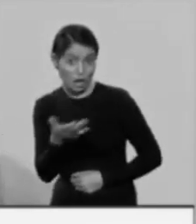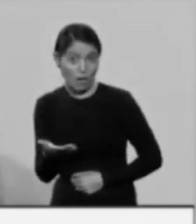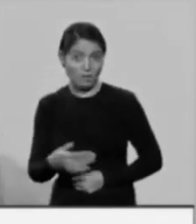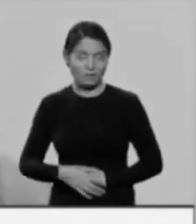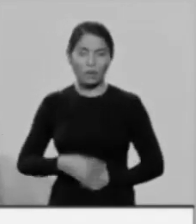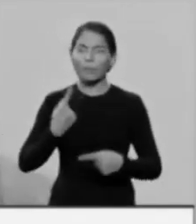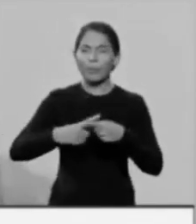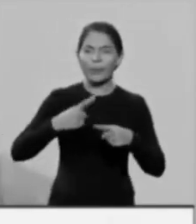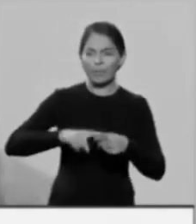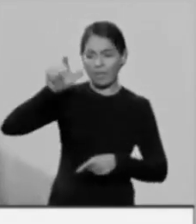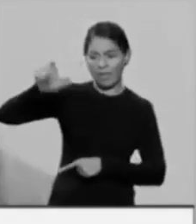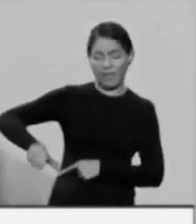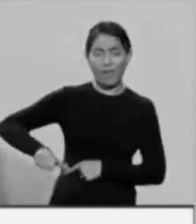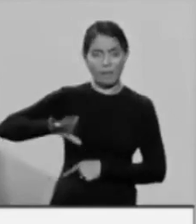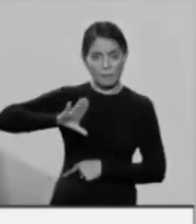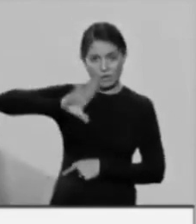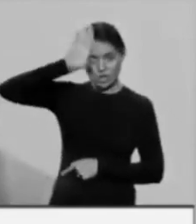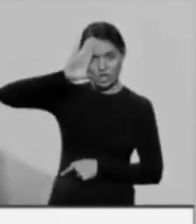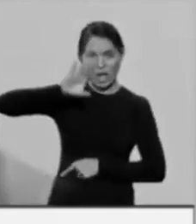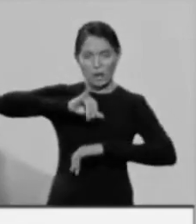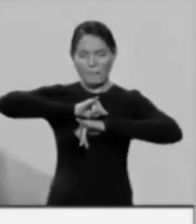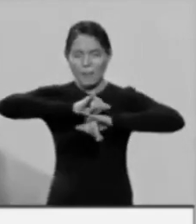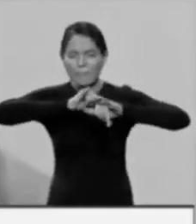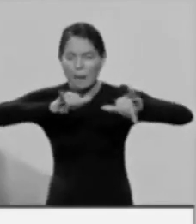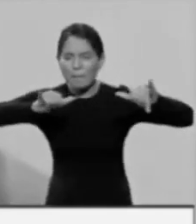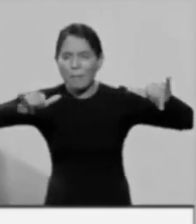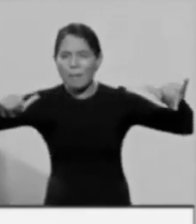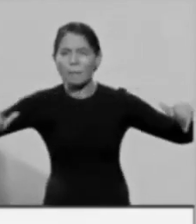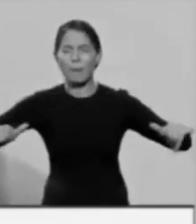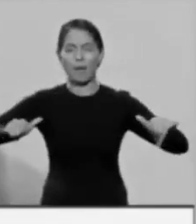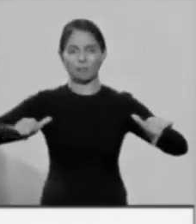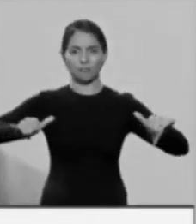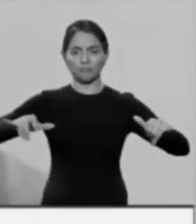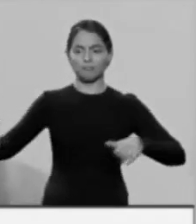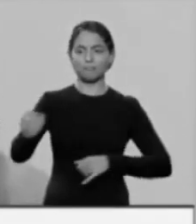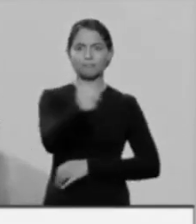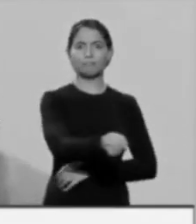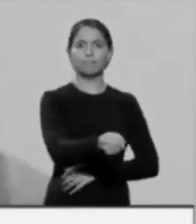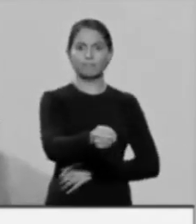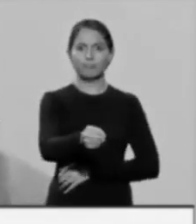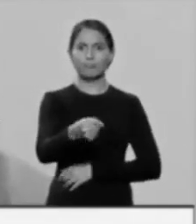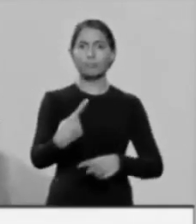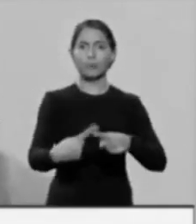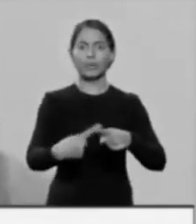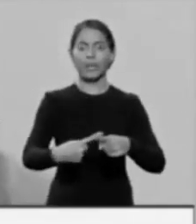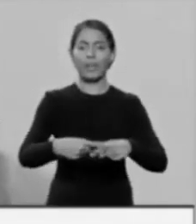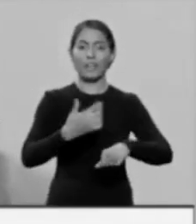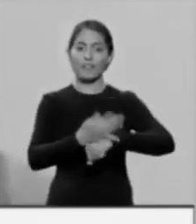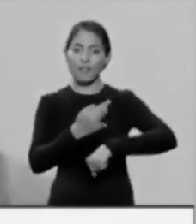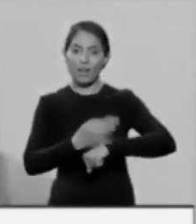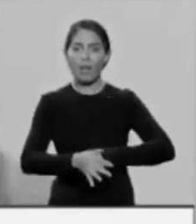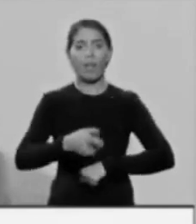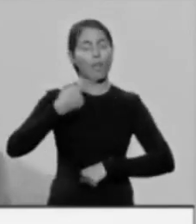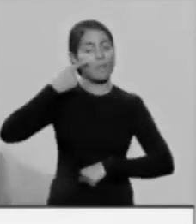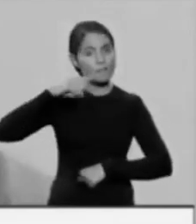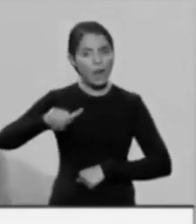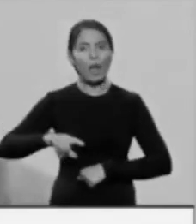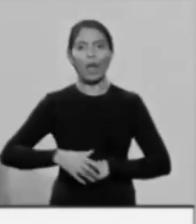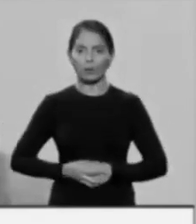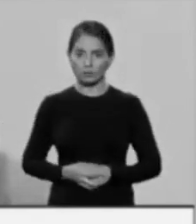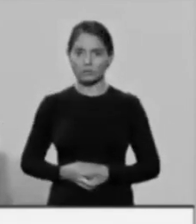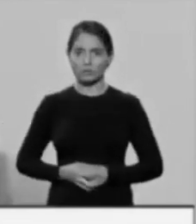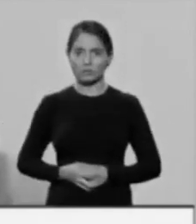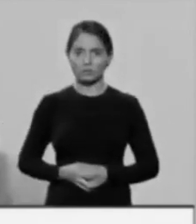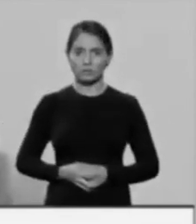base em fake news, com disparos em massa, contratados, pagos com caixadores de empresários,